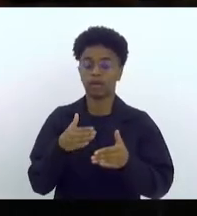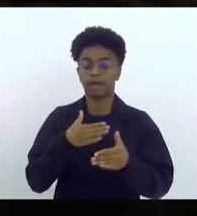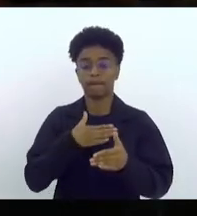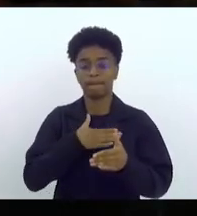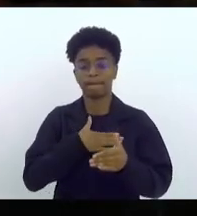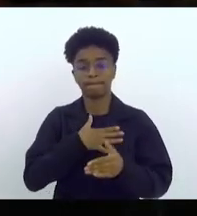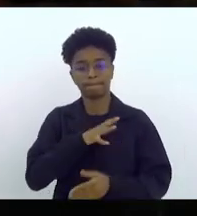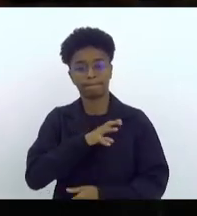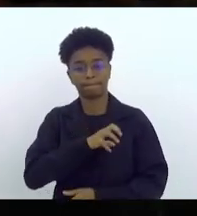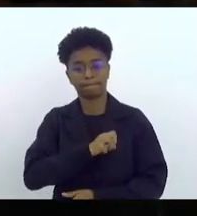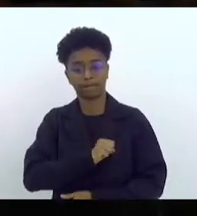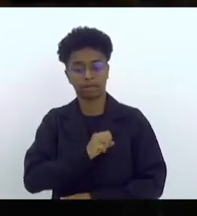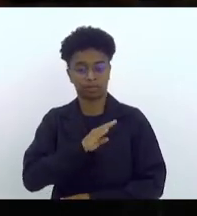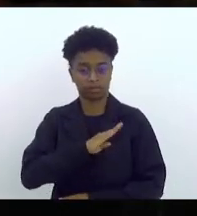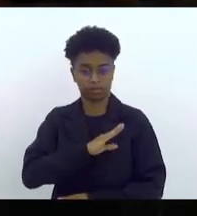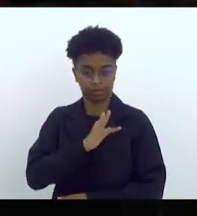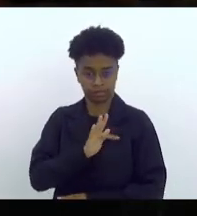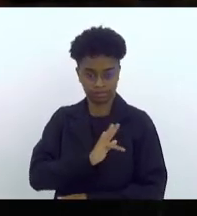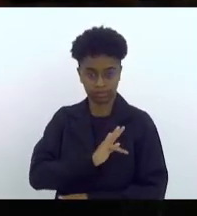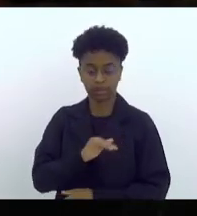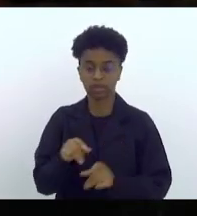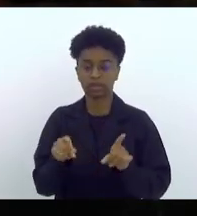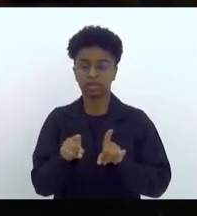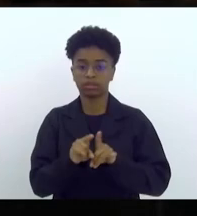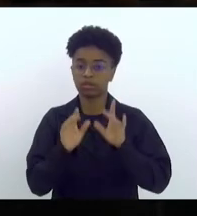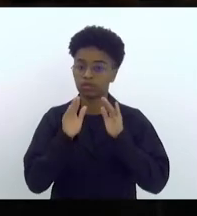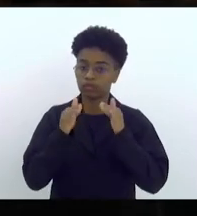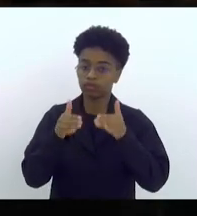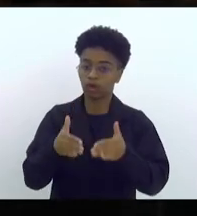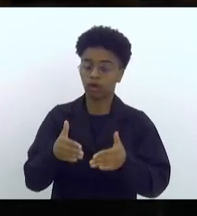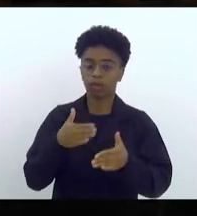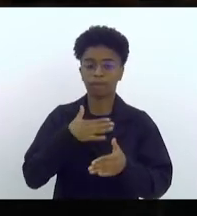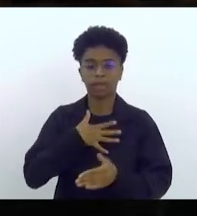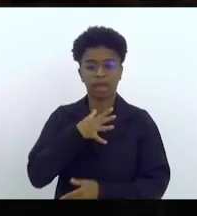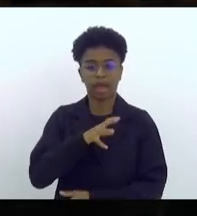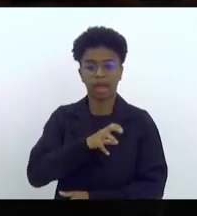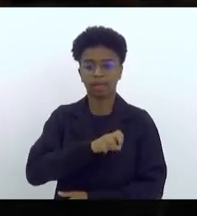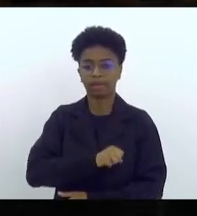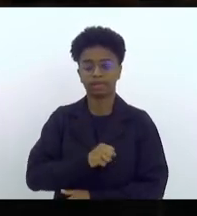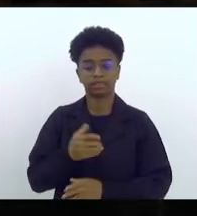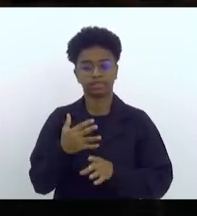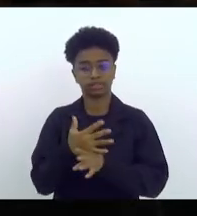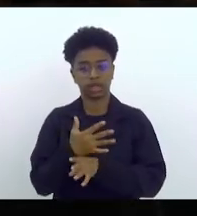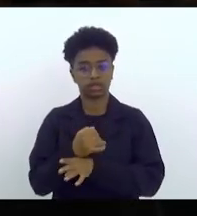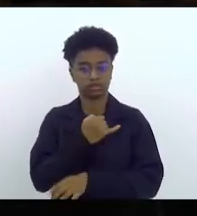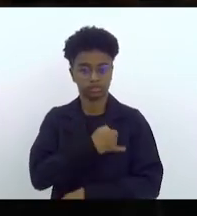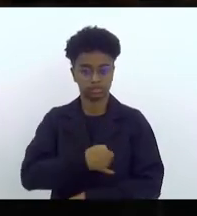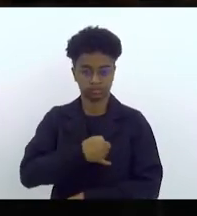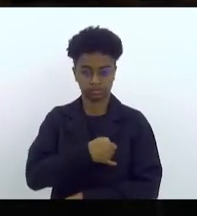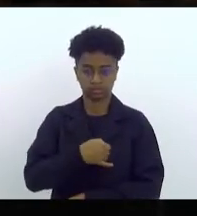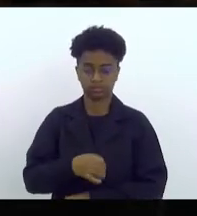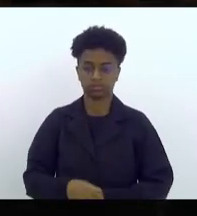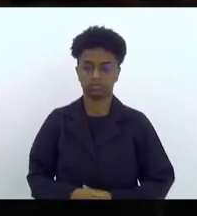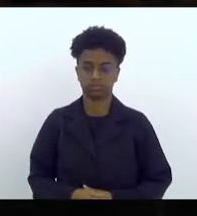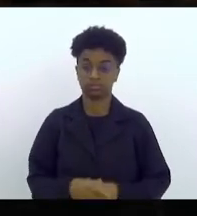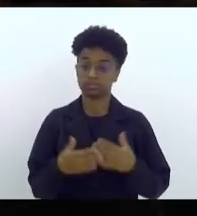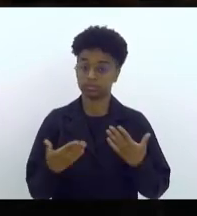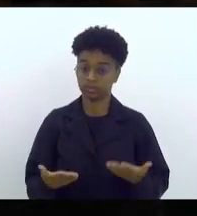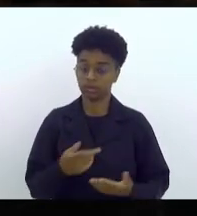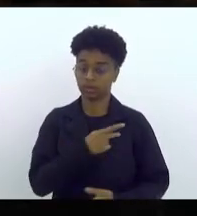querida Baixada Fluminense, em prol da minha querida e amada São João de Miriti. E, presidente,